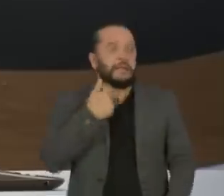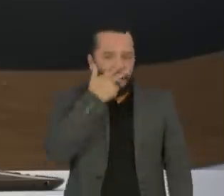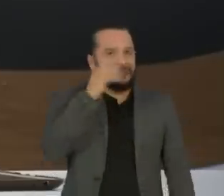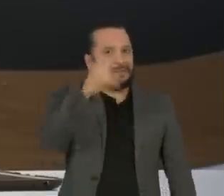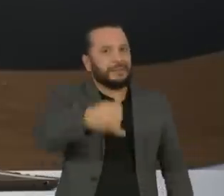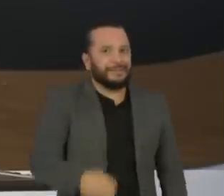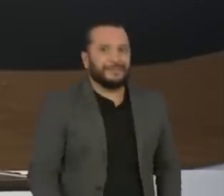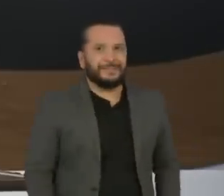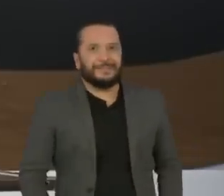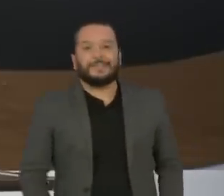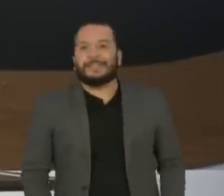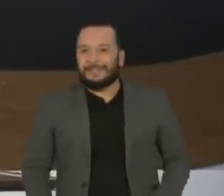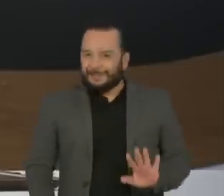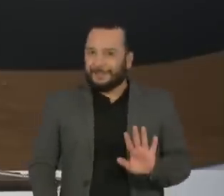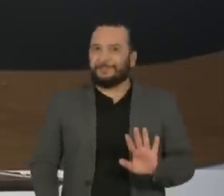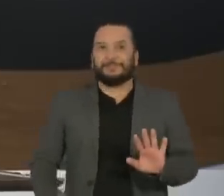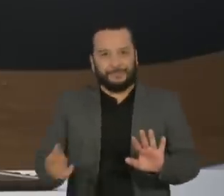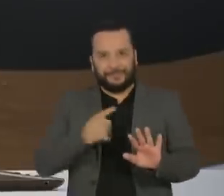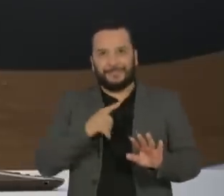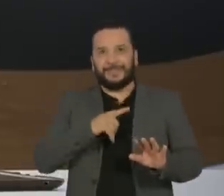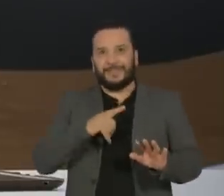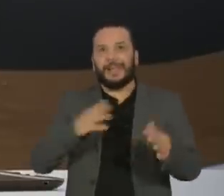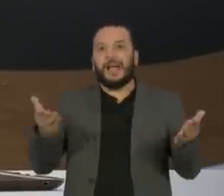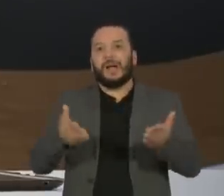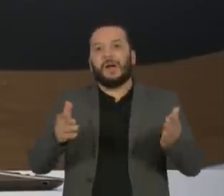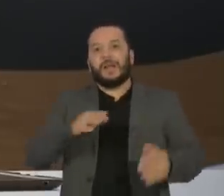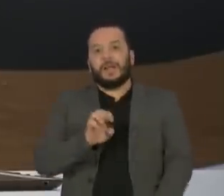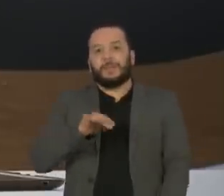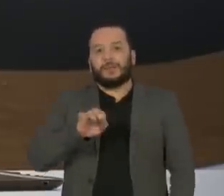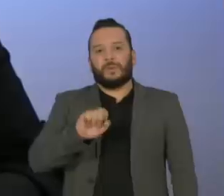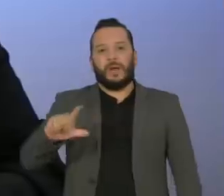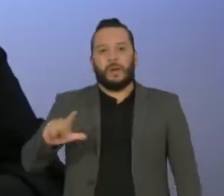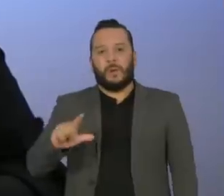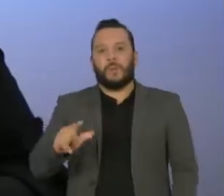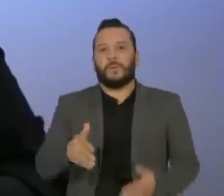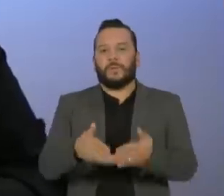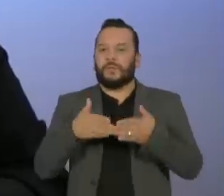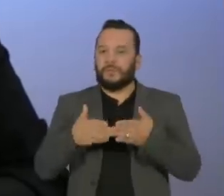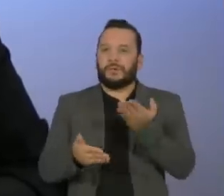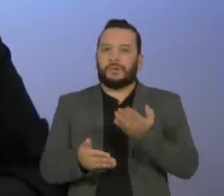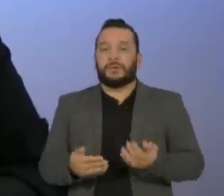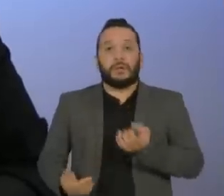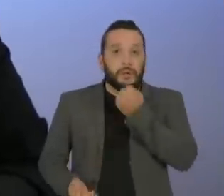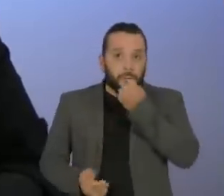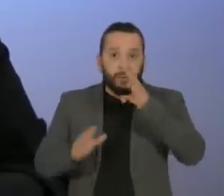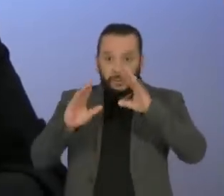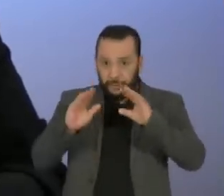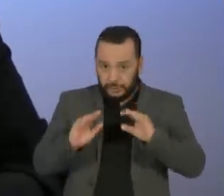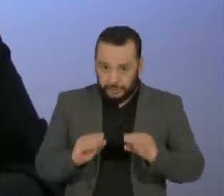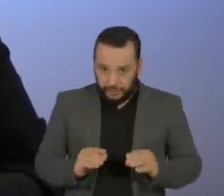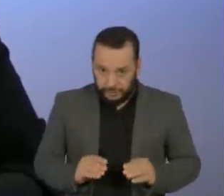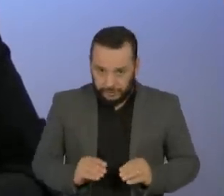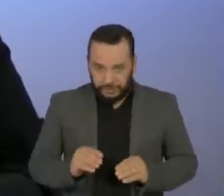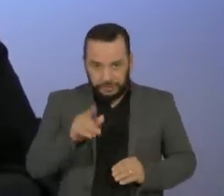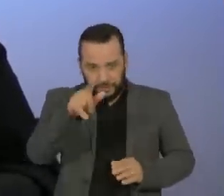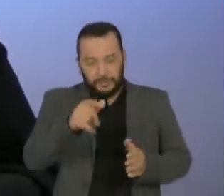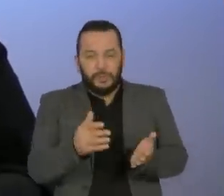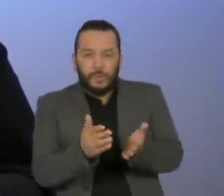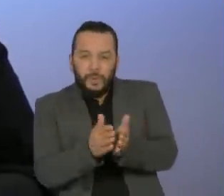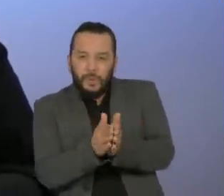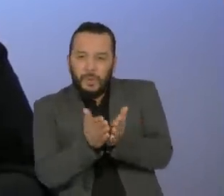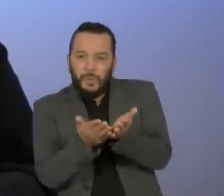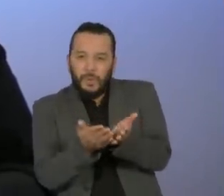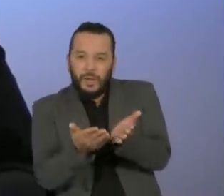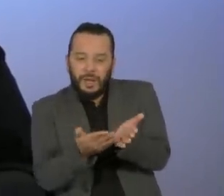É, acho que só aí já tem várias coisas para a gente destrinchar. Emanuel, por favor. Boa noite, Lobão. Boa noite, Emanuel. No livro, você conta